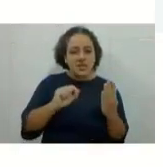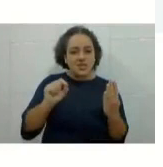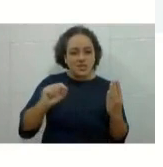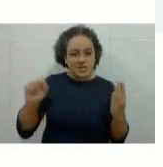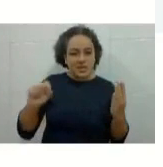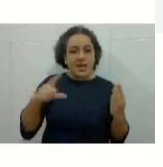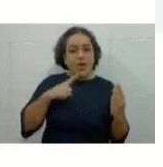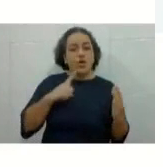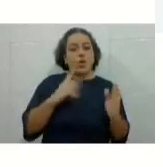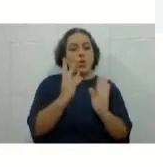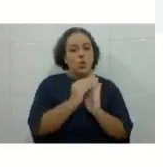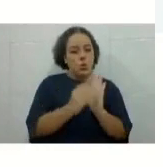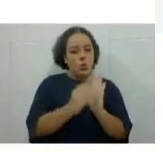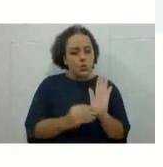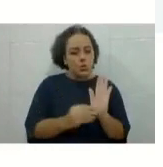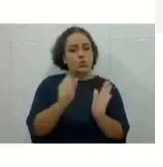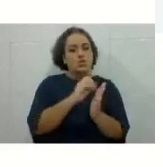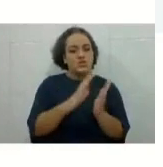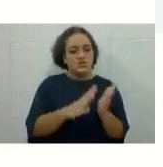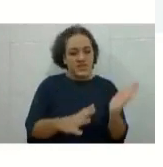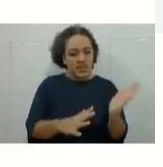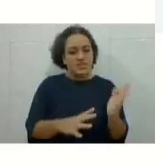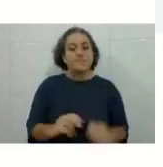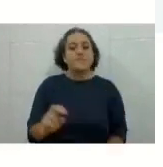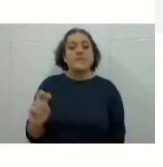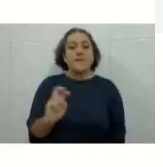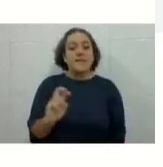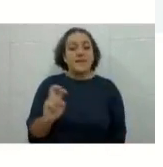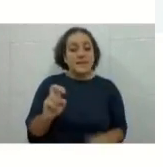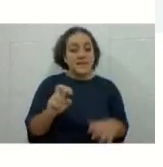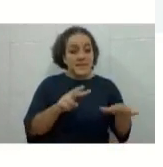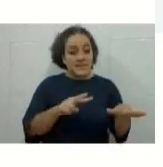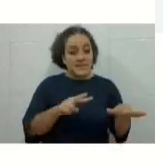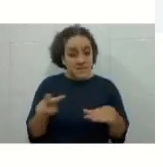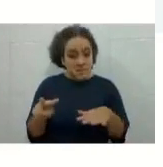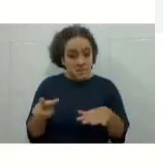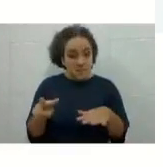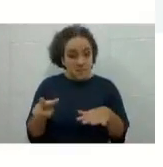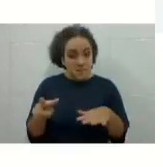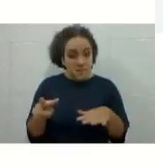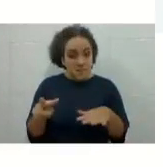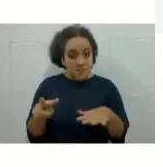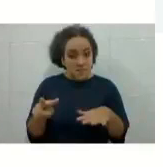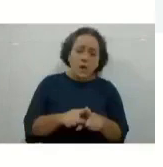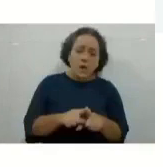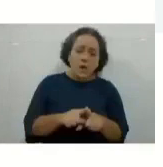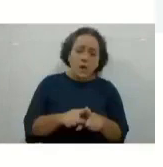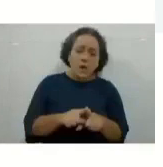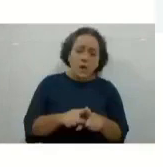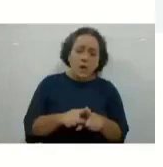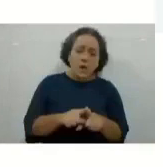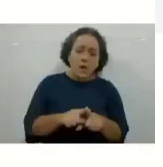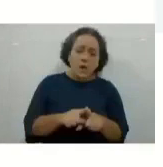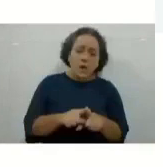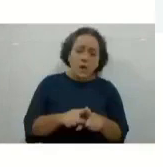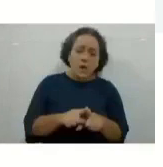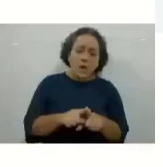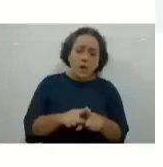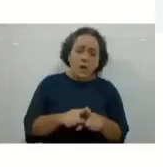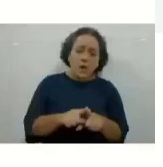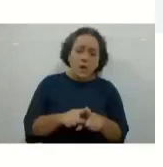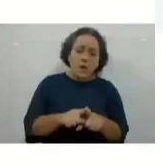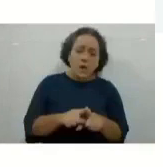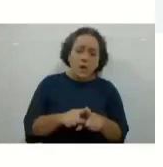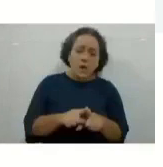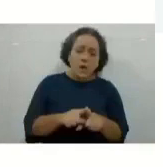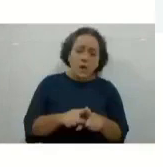A quinta semana pode até ter conteúdo e atividade, mas não vai ser recuperado na sexta semana. Só os